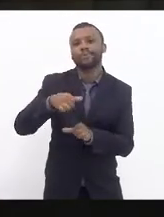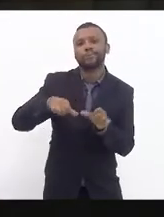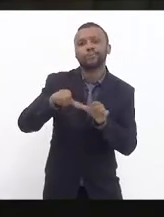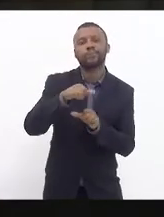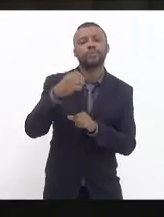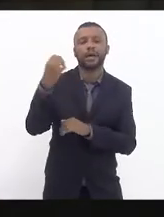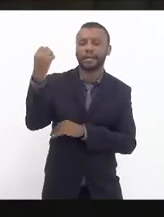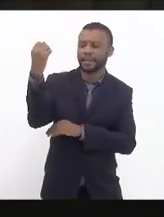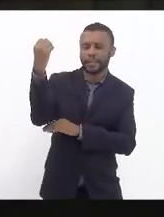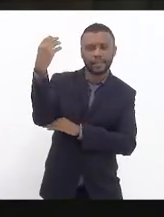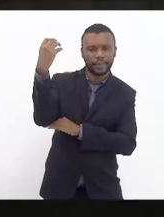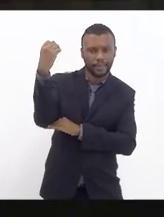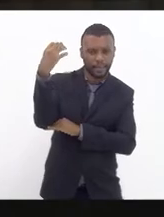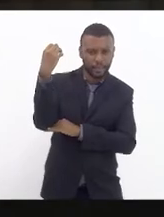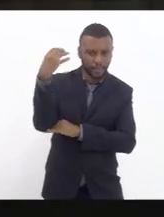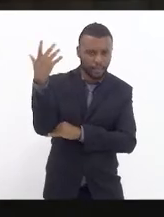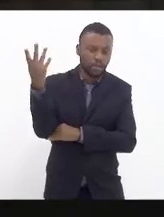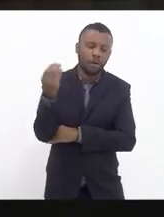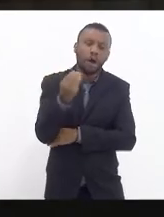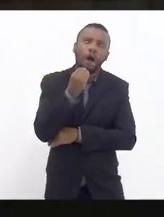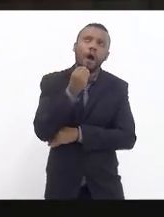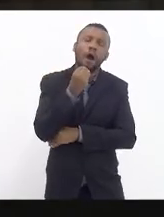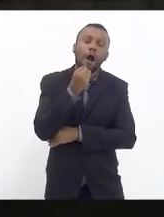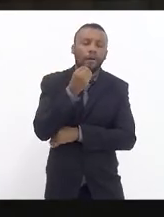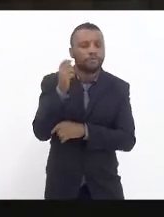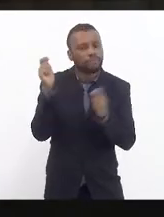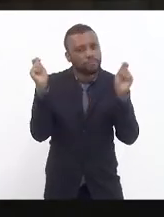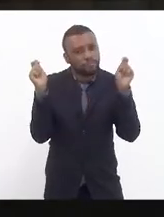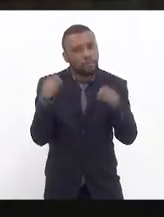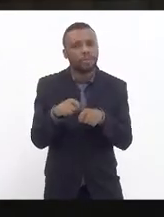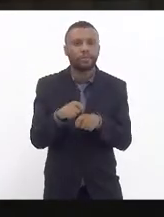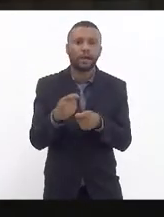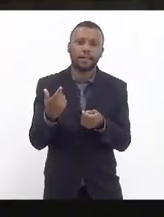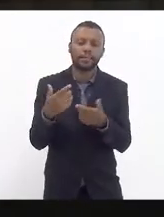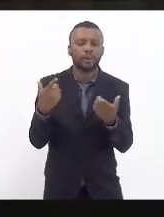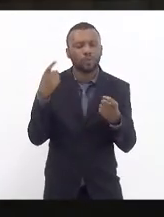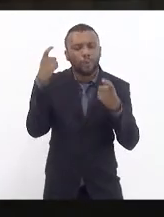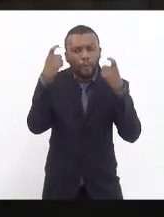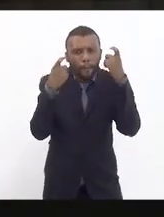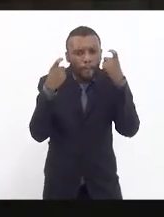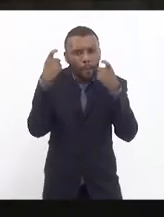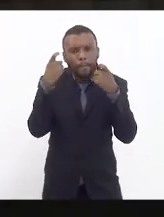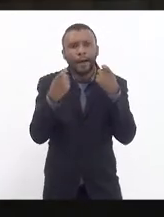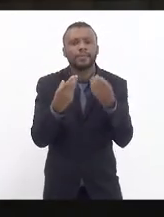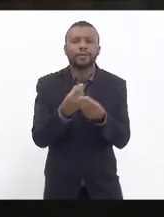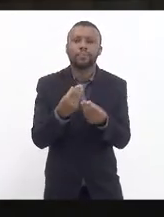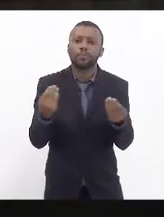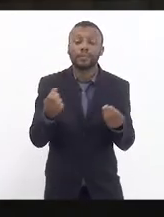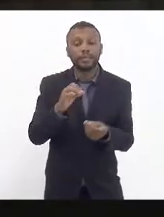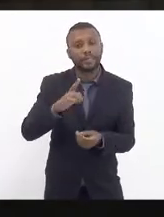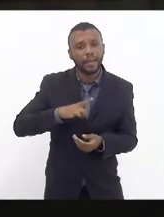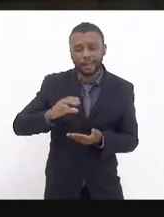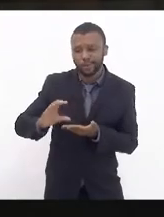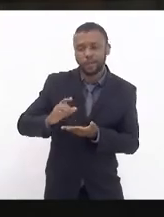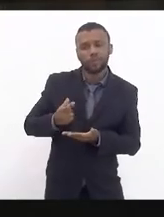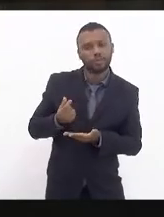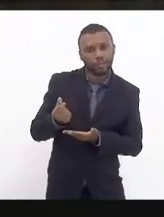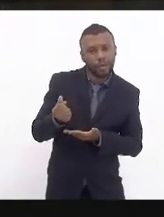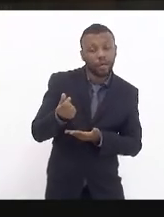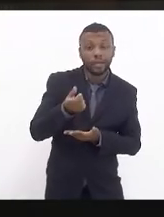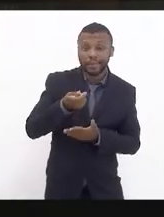sinalização claro que há possibilidade de fazer isso então estou muito preocupada porque esse dinheiro tem mas se não foi